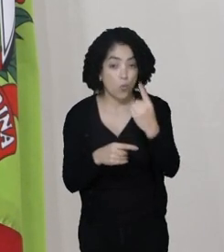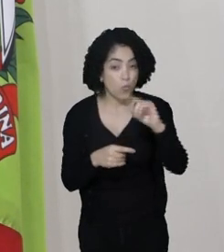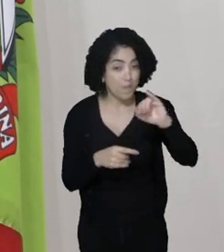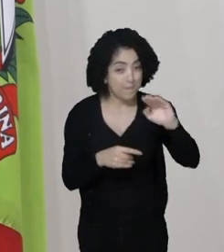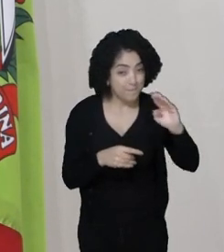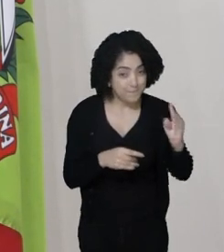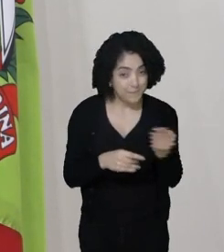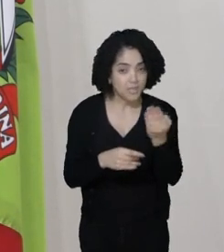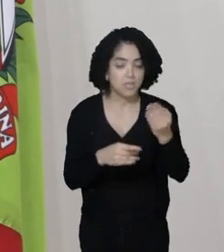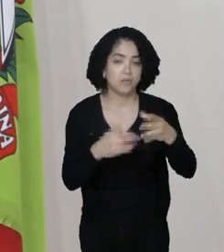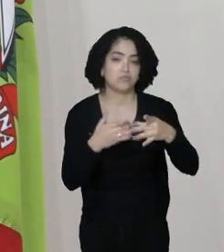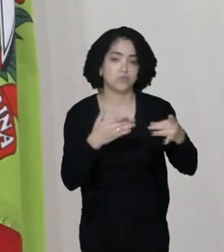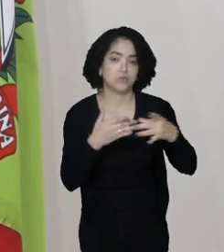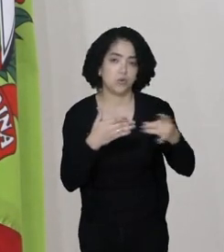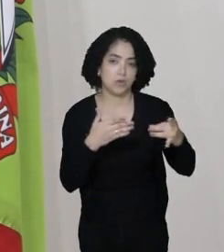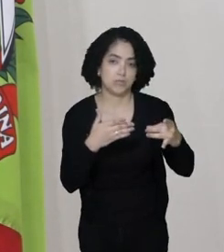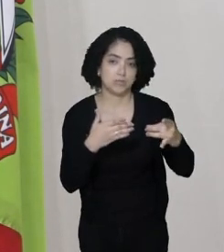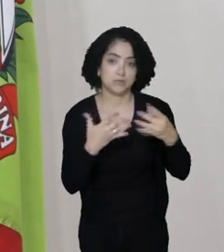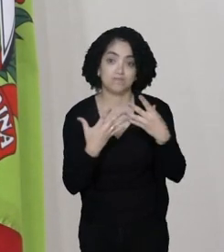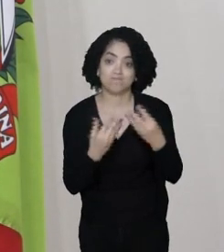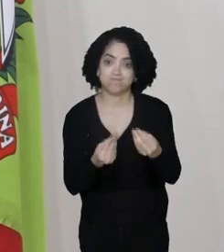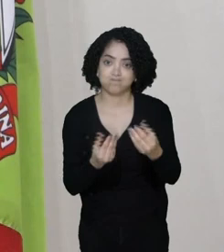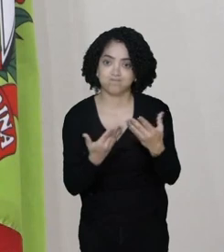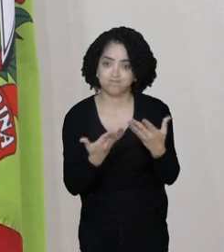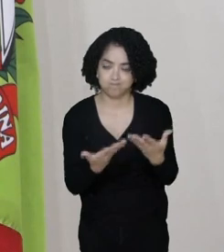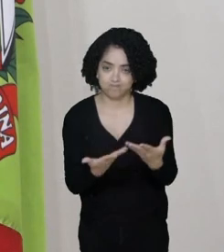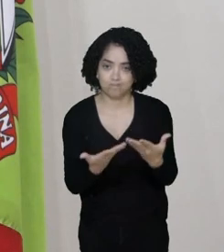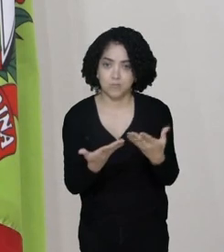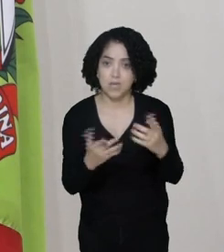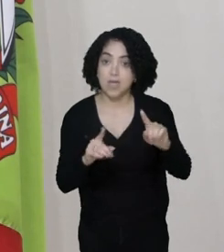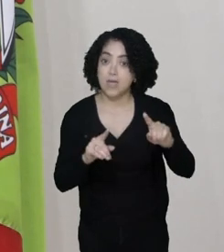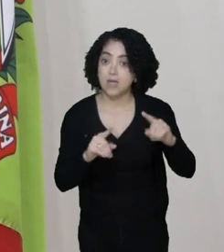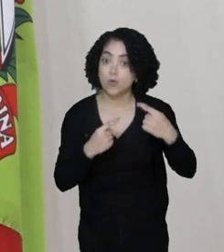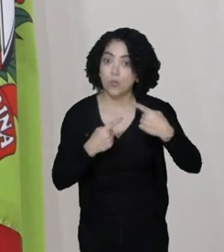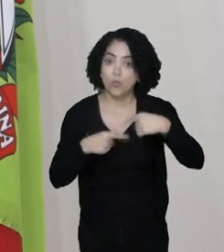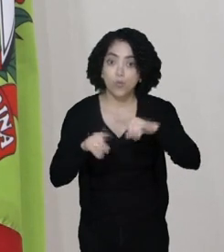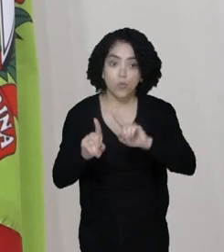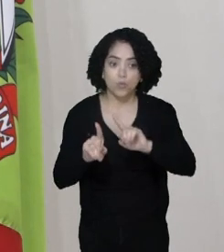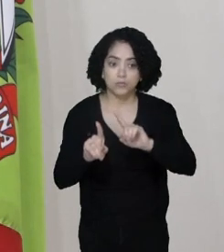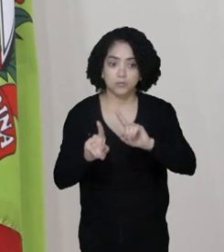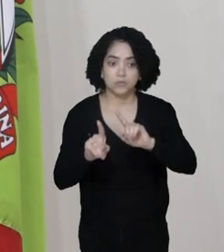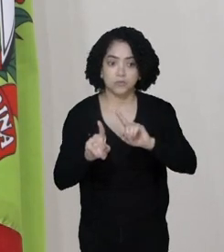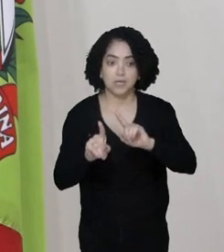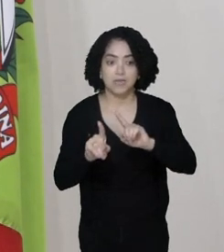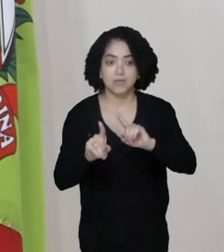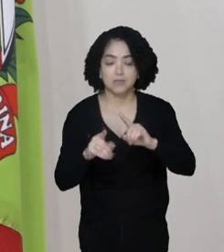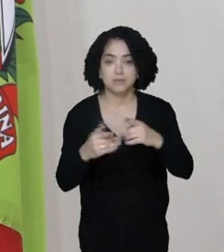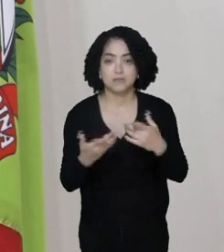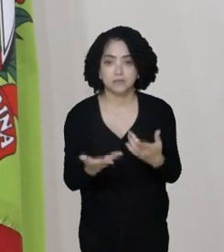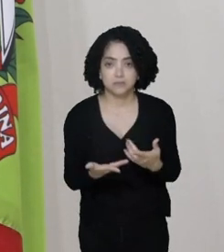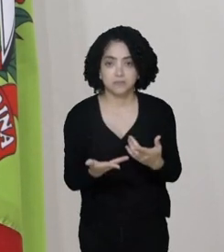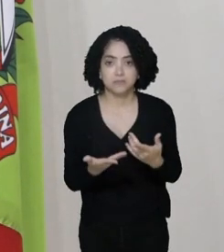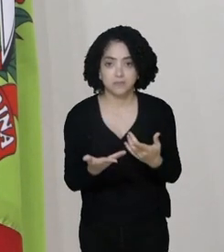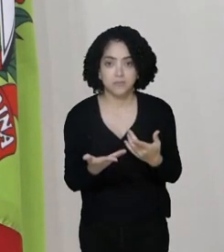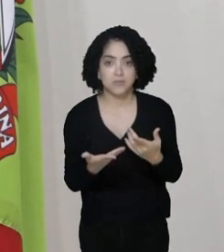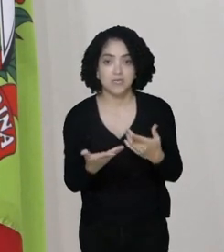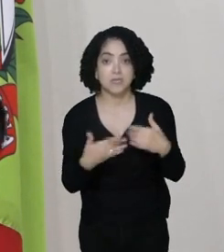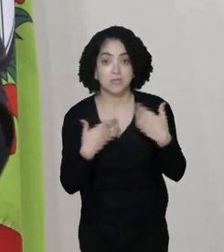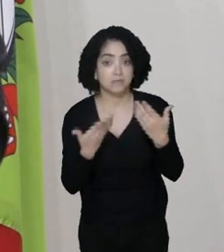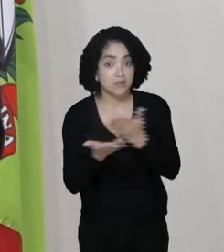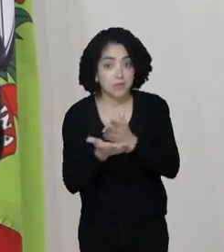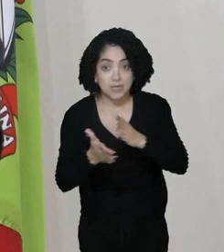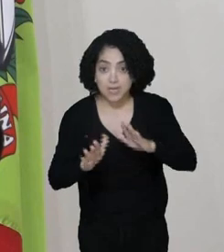dólares, ela vai contra a proposta apresentada pelos candidatos que estão no segundo turno, que é de acabar